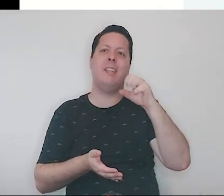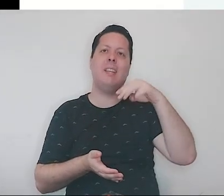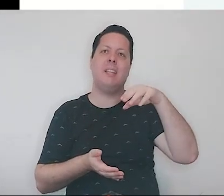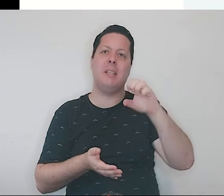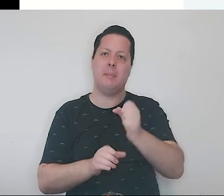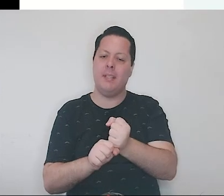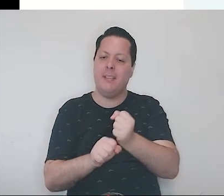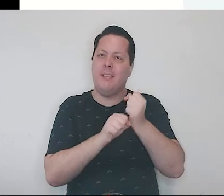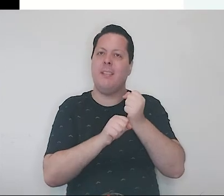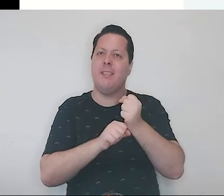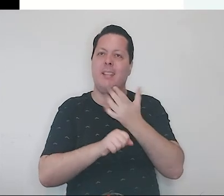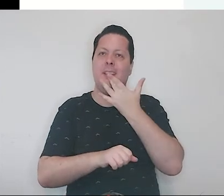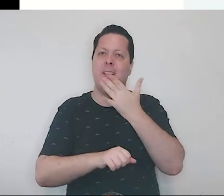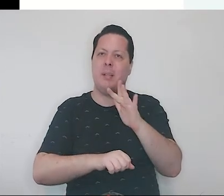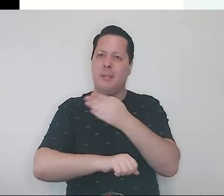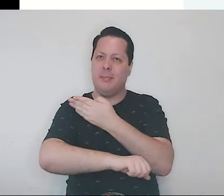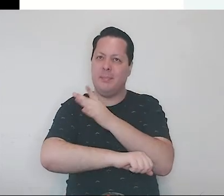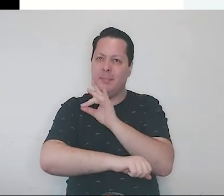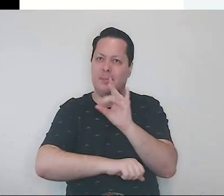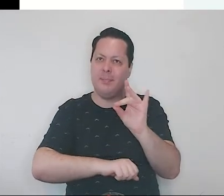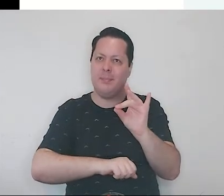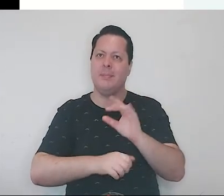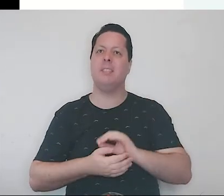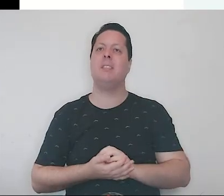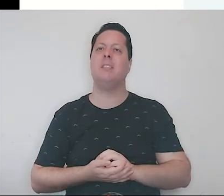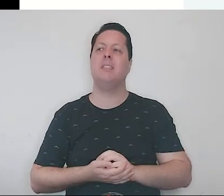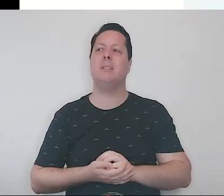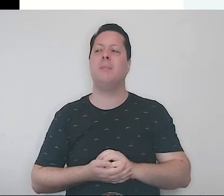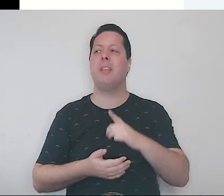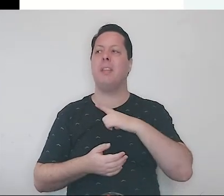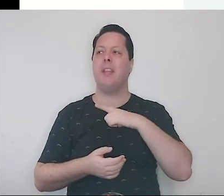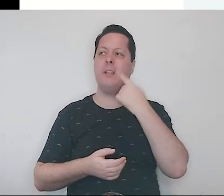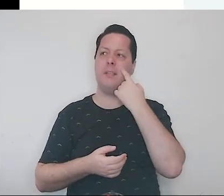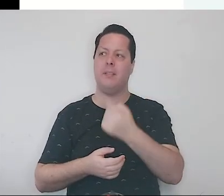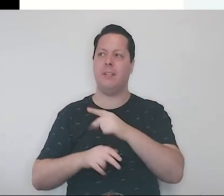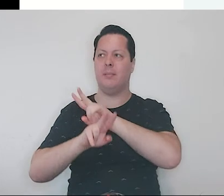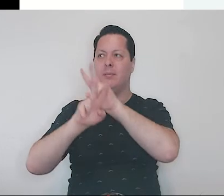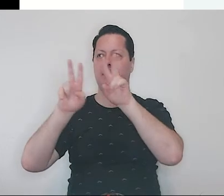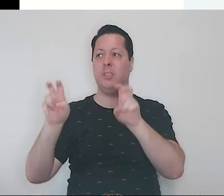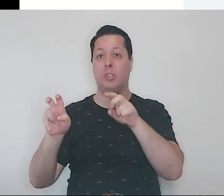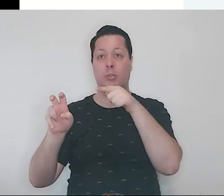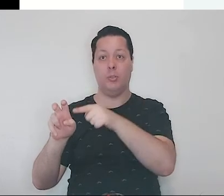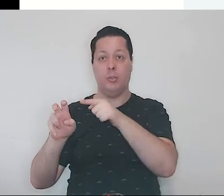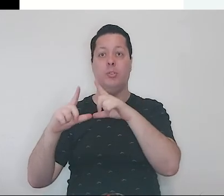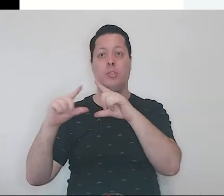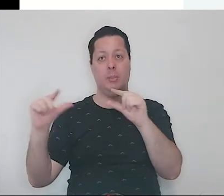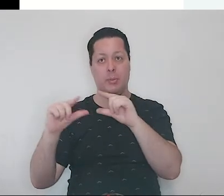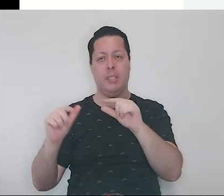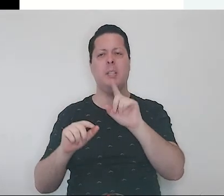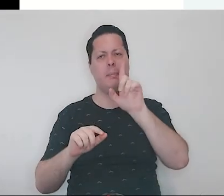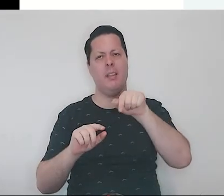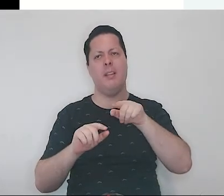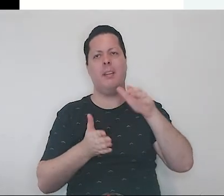imogaiu. Algumas pessoas chamam de kara. Então, o título em japonês, é imogaiu, e a canja de